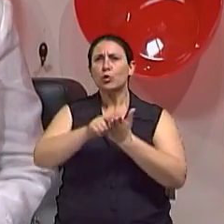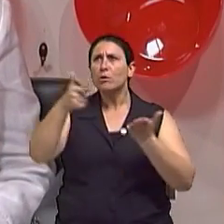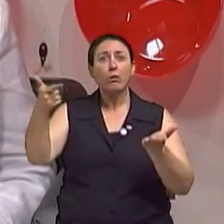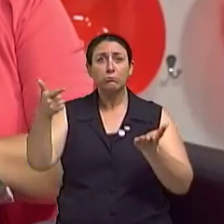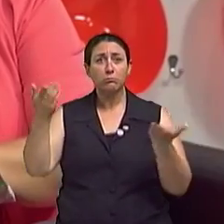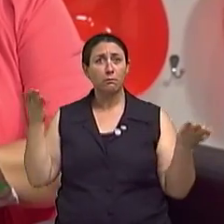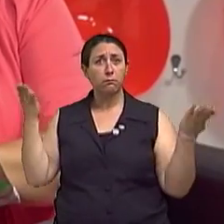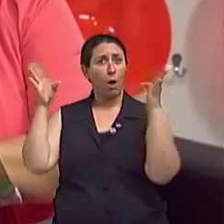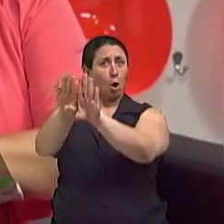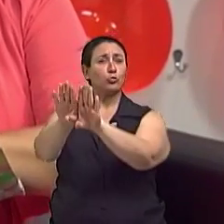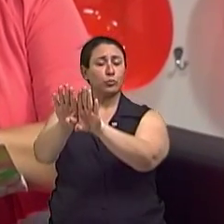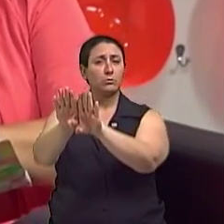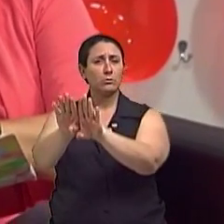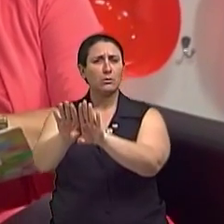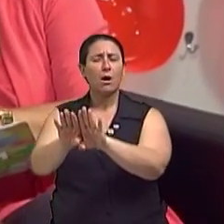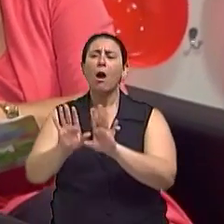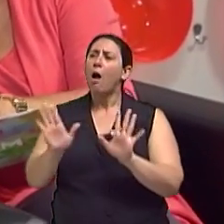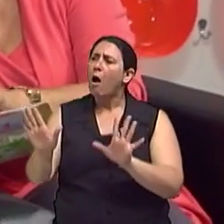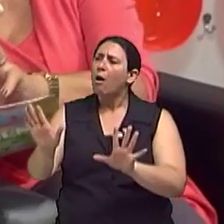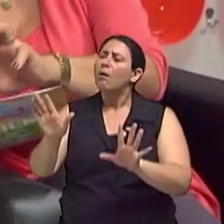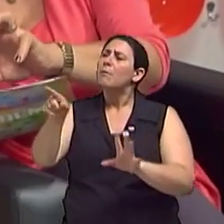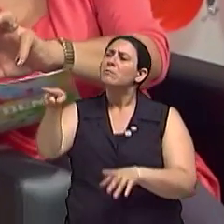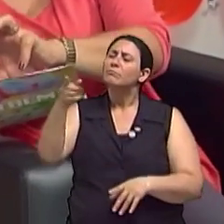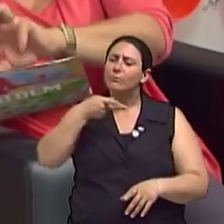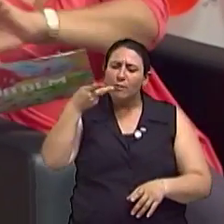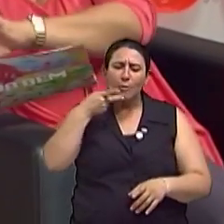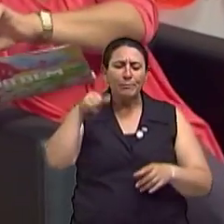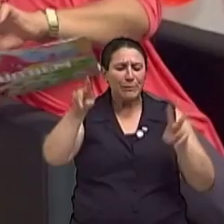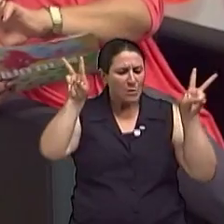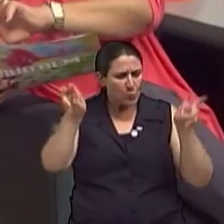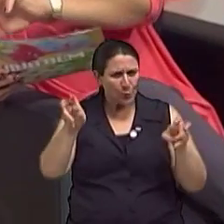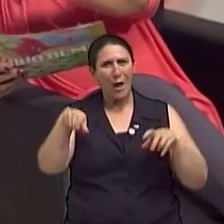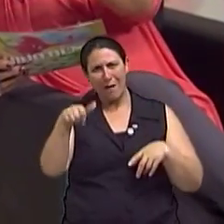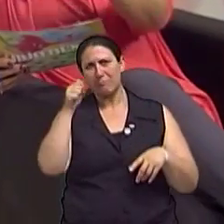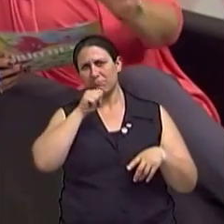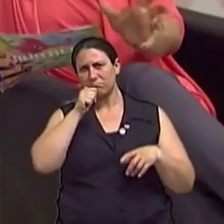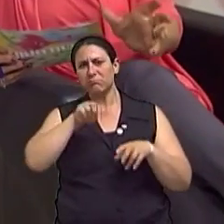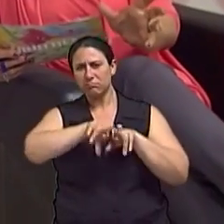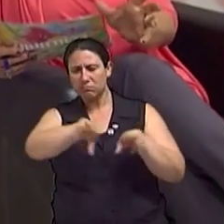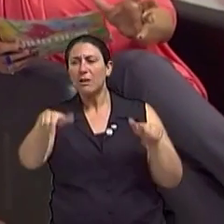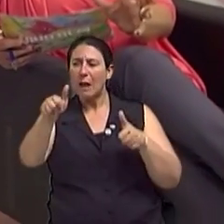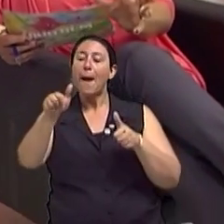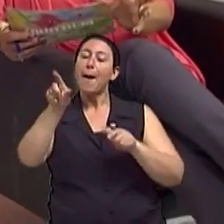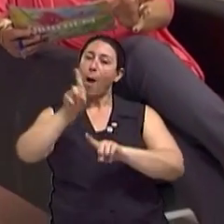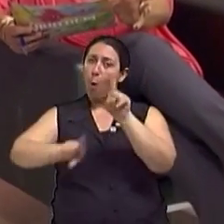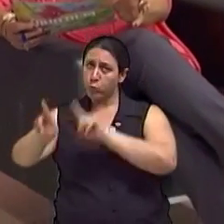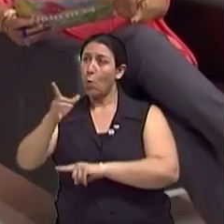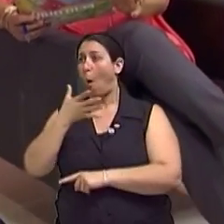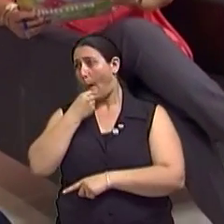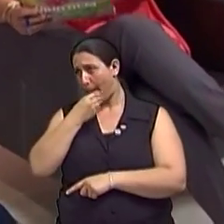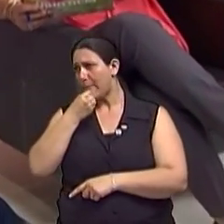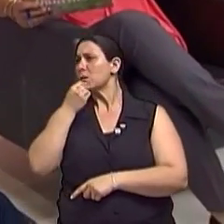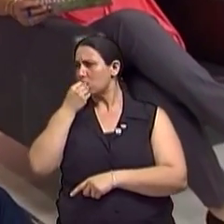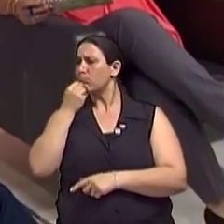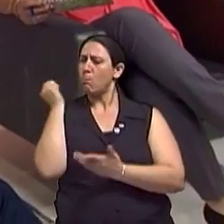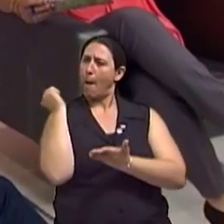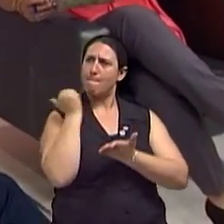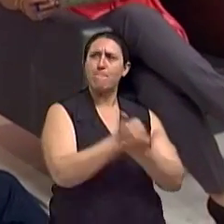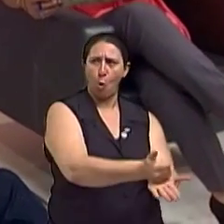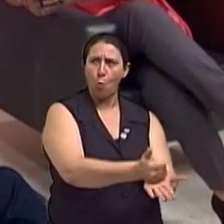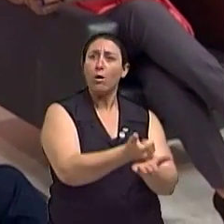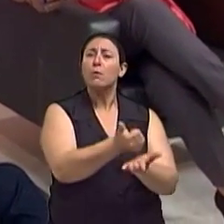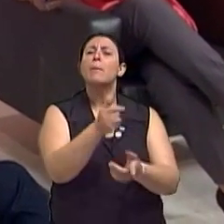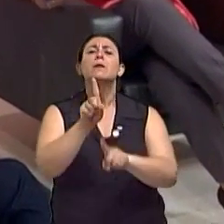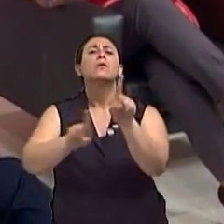vamos falar um pouquinho dos homens dessas épocas todas. Quer dizer, tinha os que concordavam com as mulheres, sempre teve, e os que eram